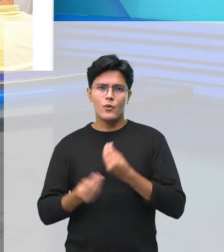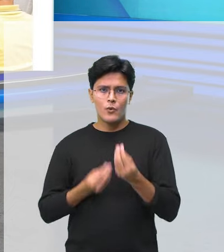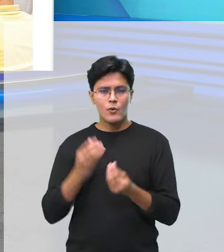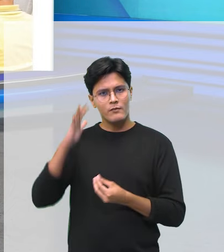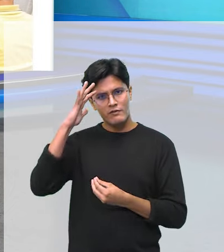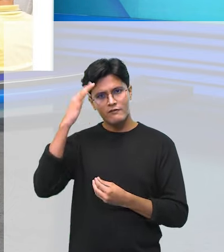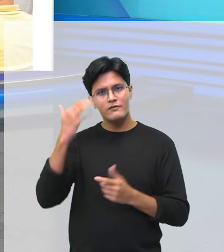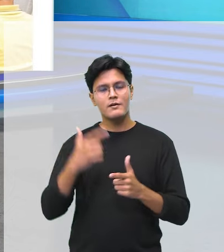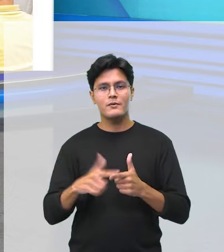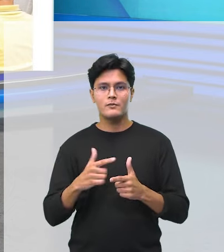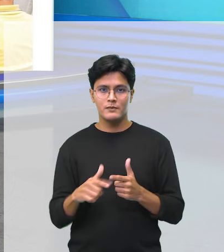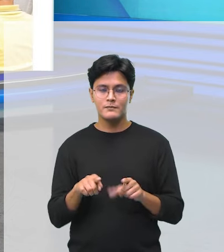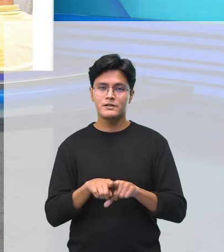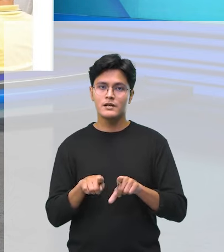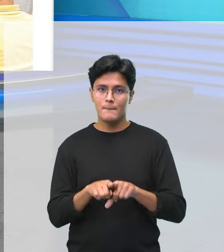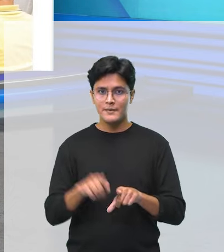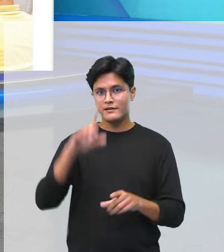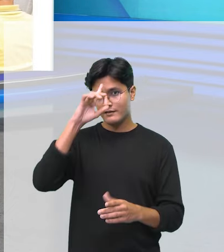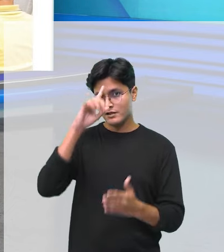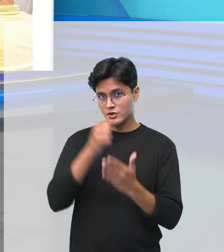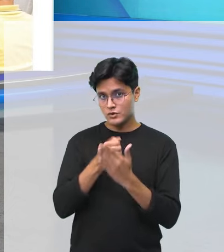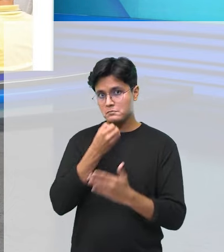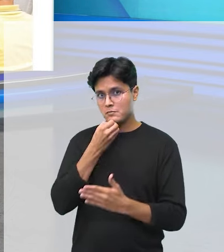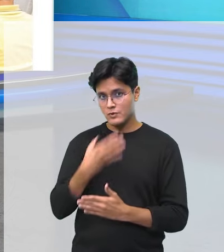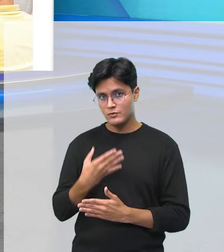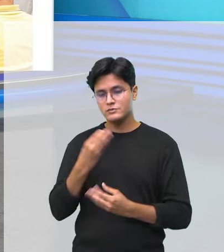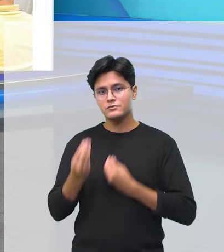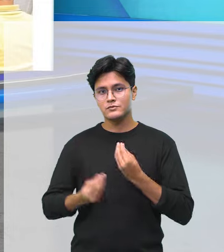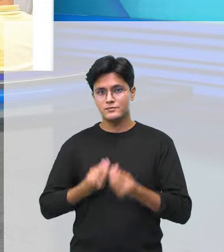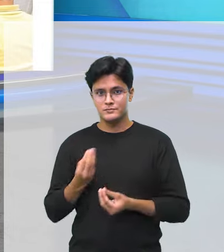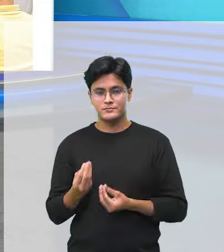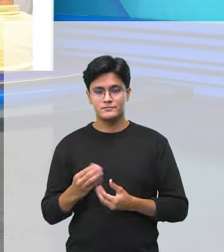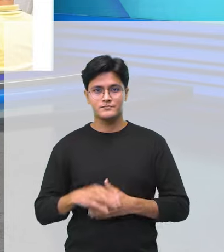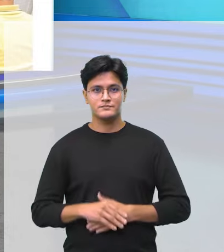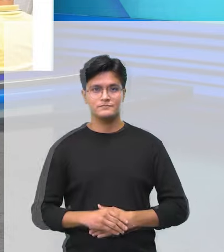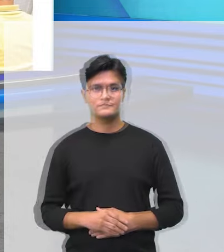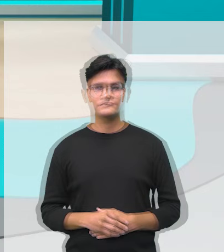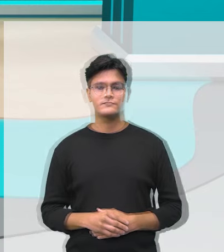decisões. Salientou. E essa foi a nossa reportagem de hoje.